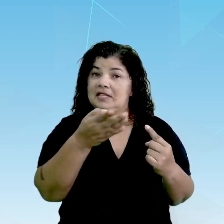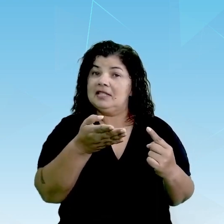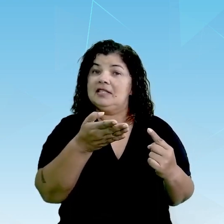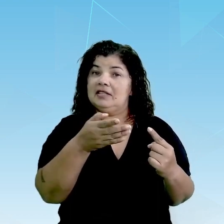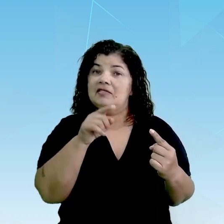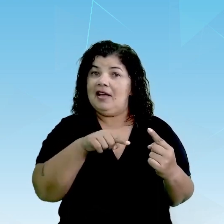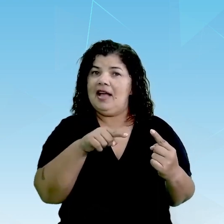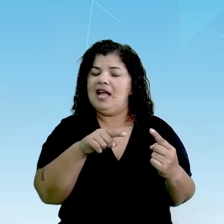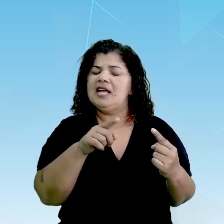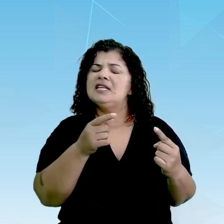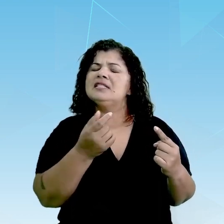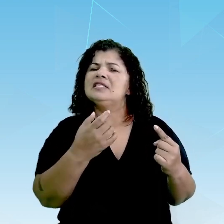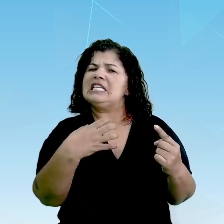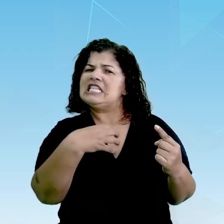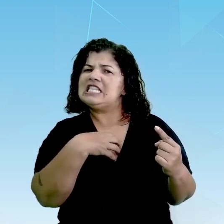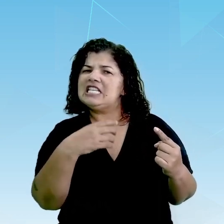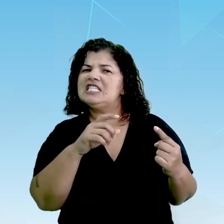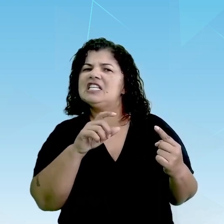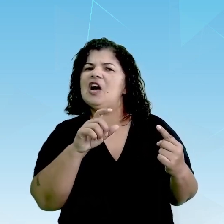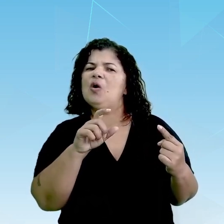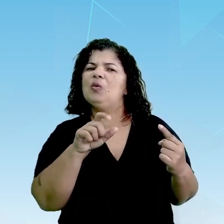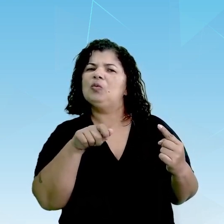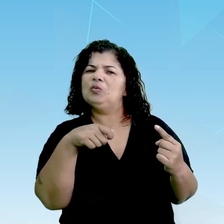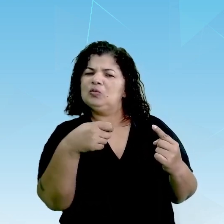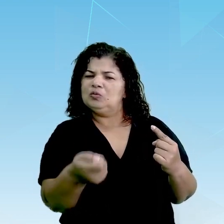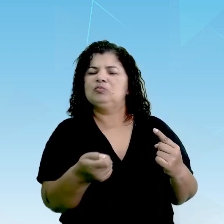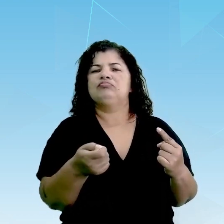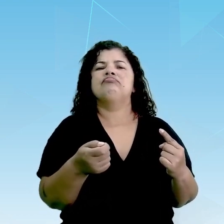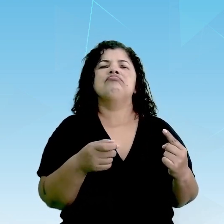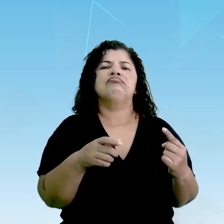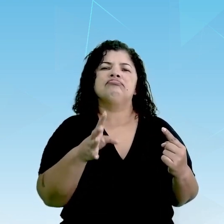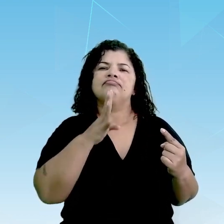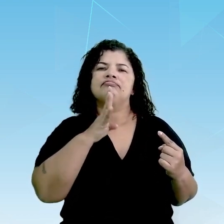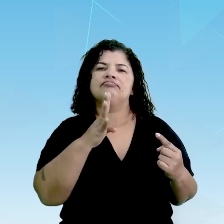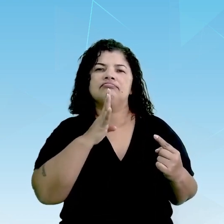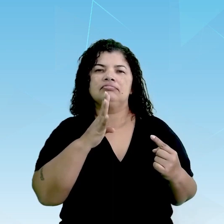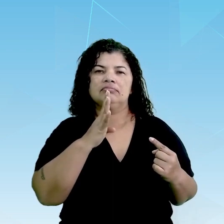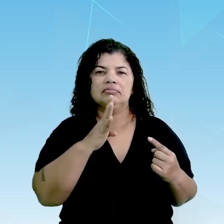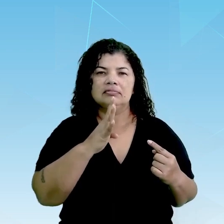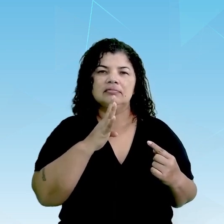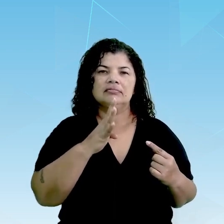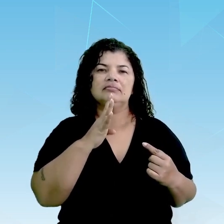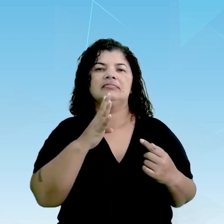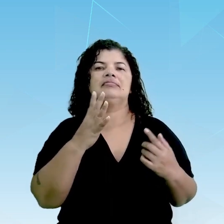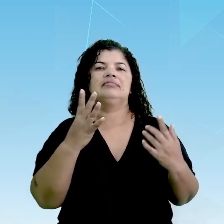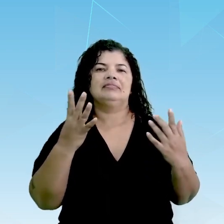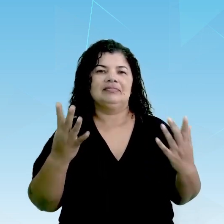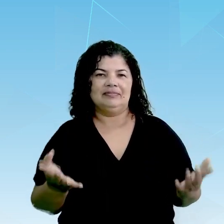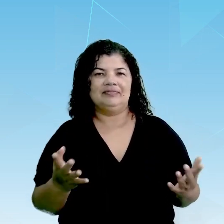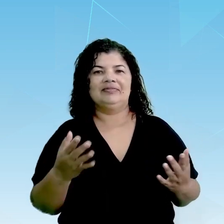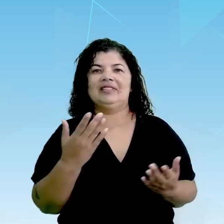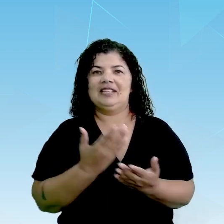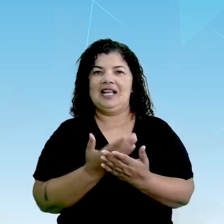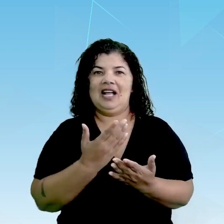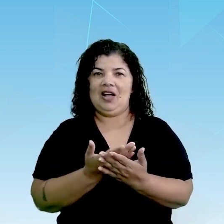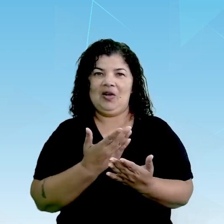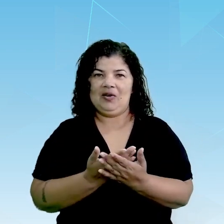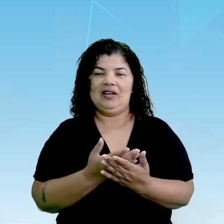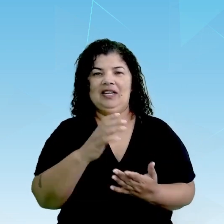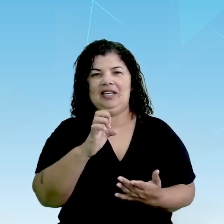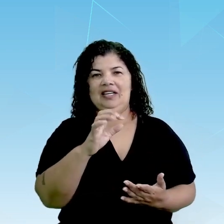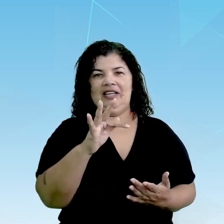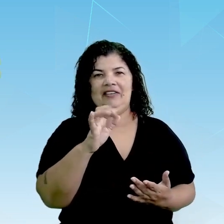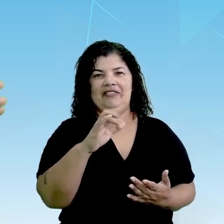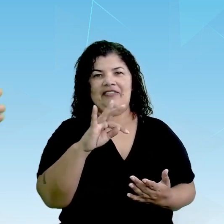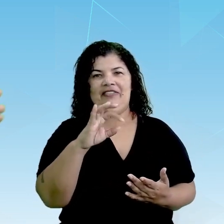é essa intencionalidade que nós vamos hoje conhecer. Lembrando, mais uma vez, a nossa aula, o efeito